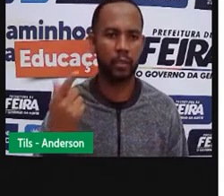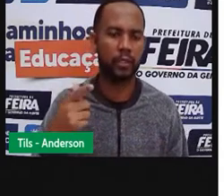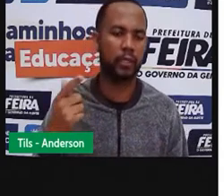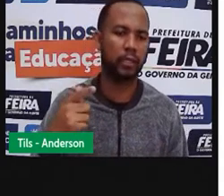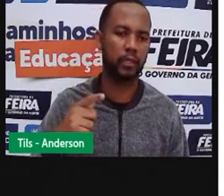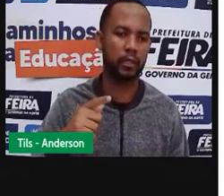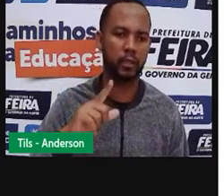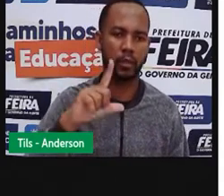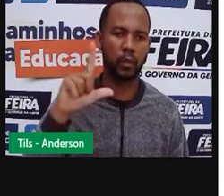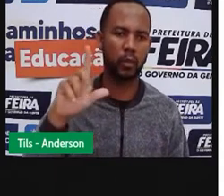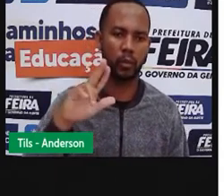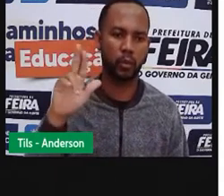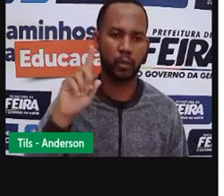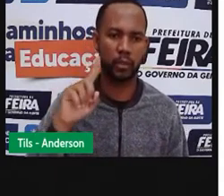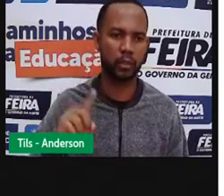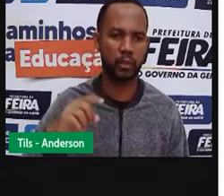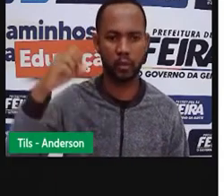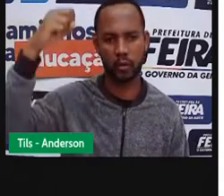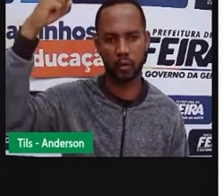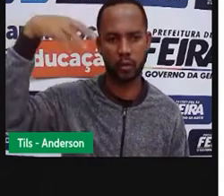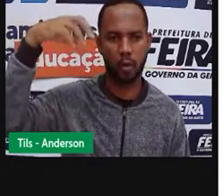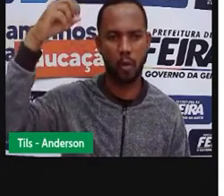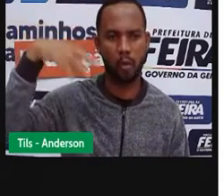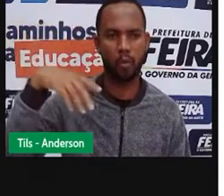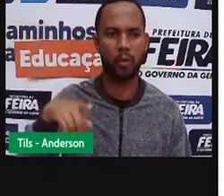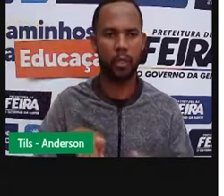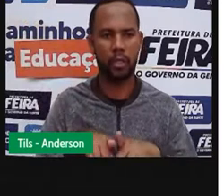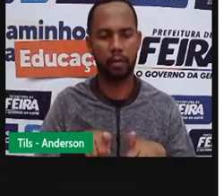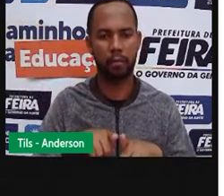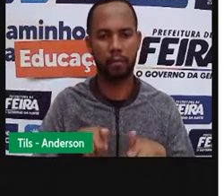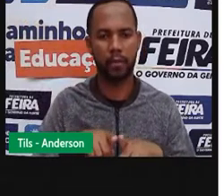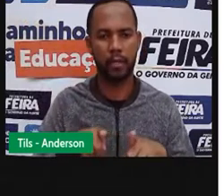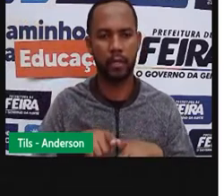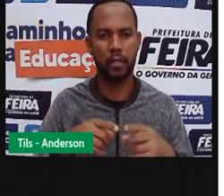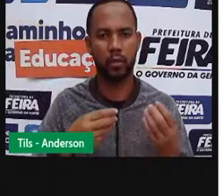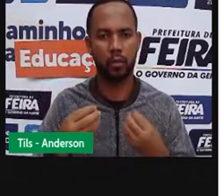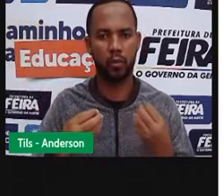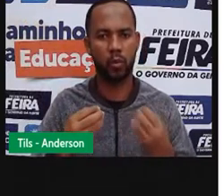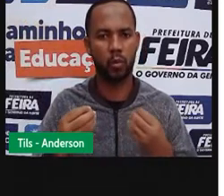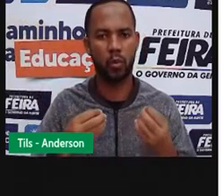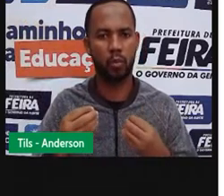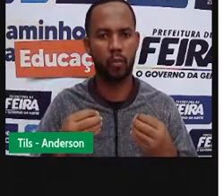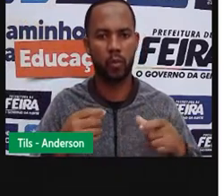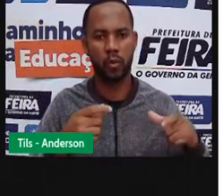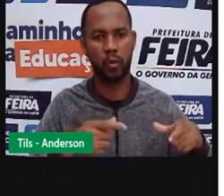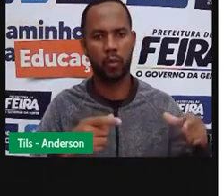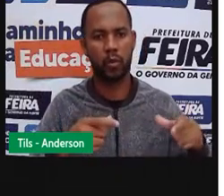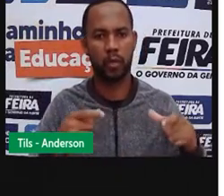do sol. Porque a luz do sol, além de iluminar, aquece o ambiente.